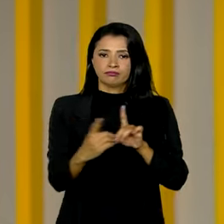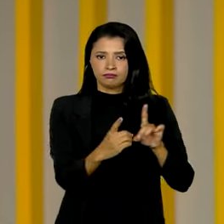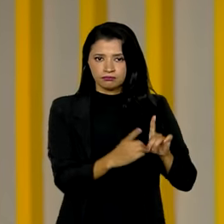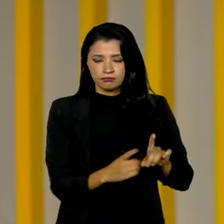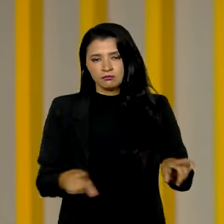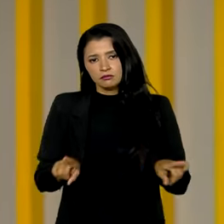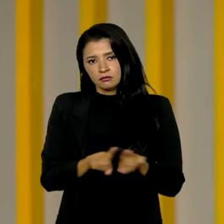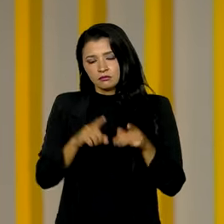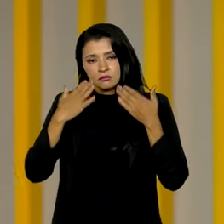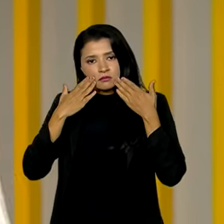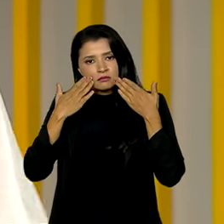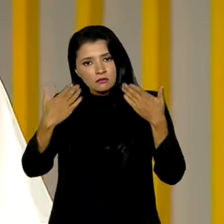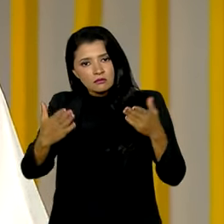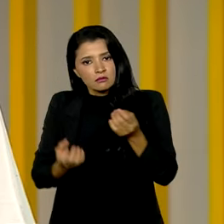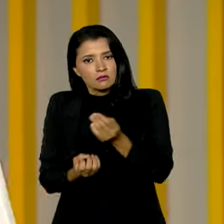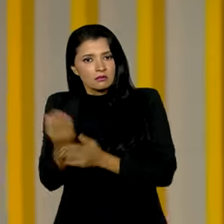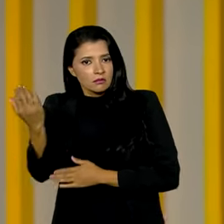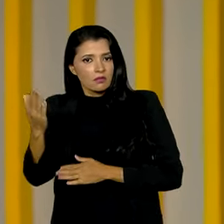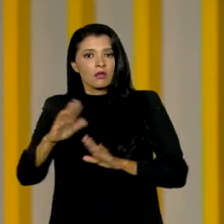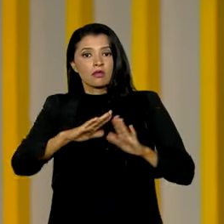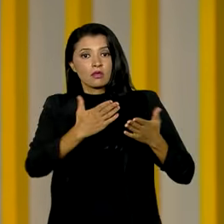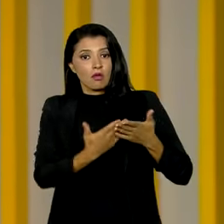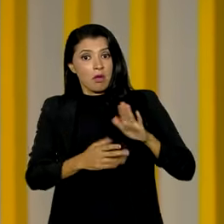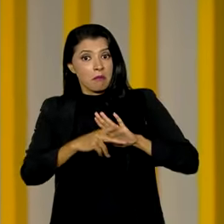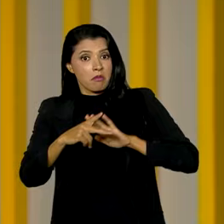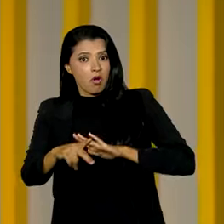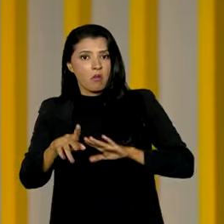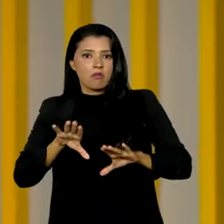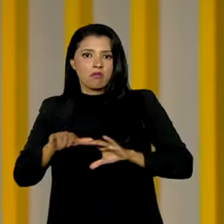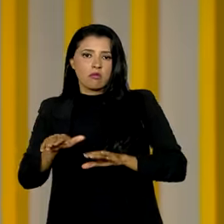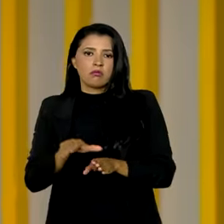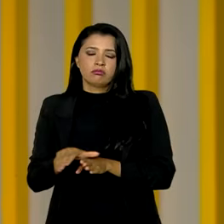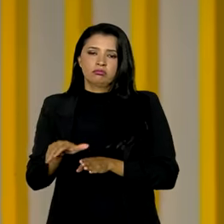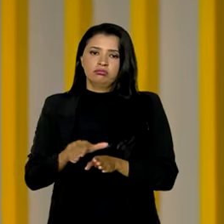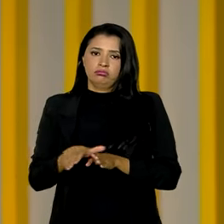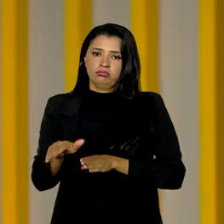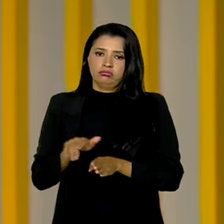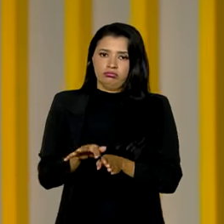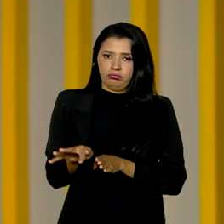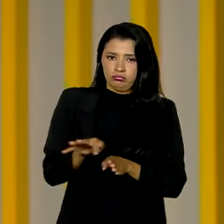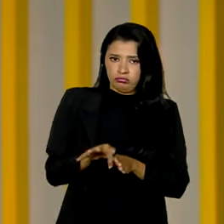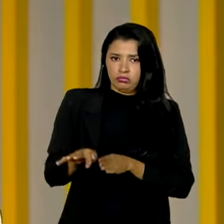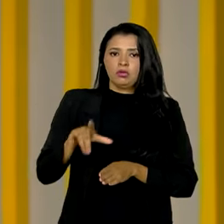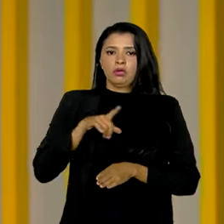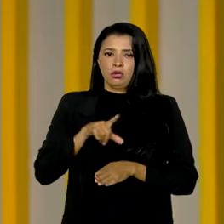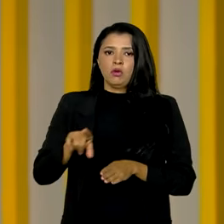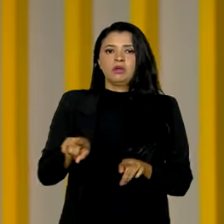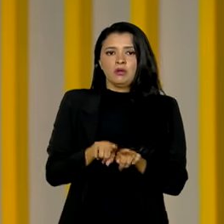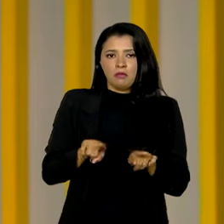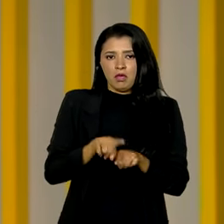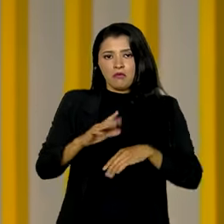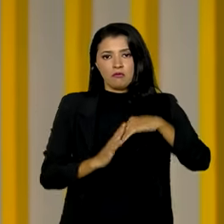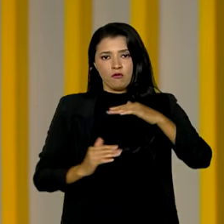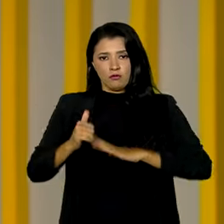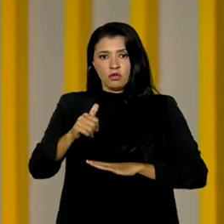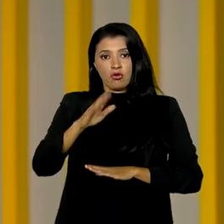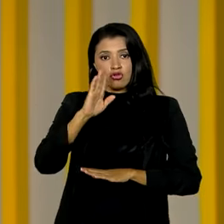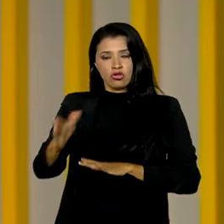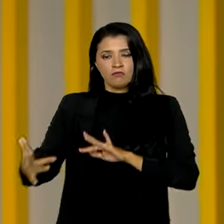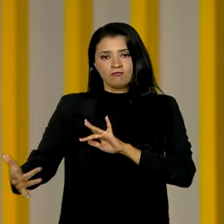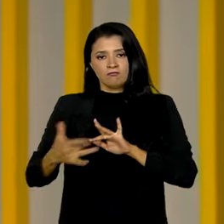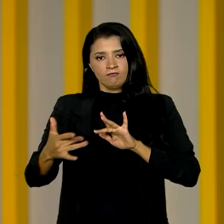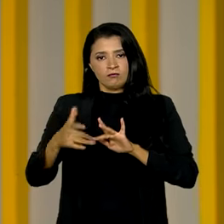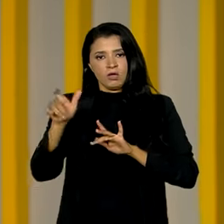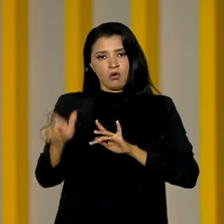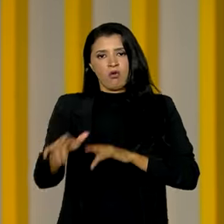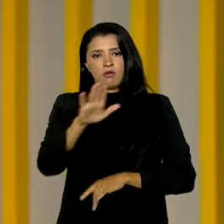Foi também apresentada a criação de uma escola de formação para conselheiros tutelares e profissionais que lidam diretamente